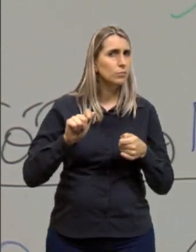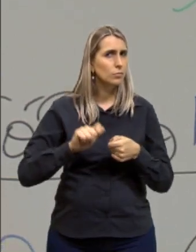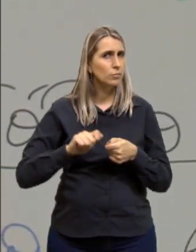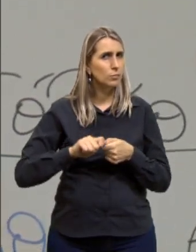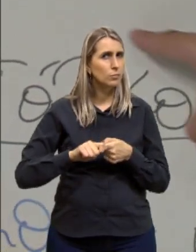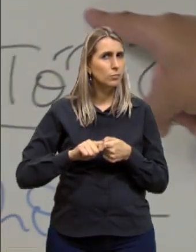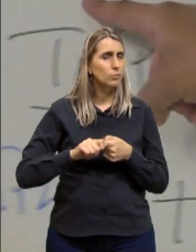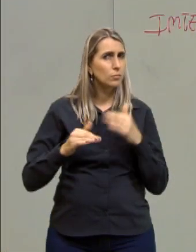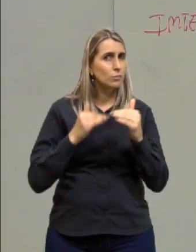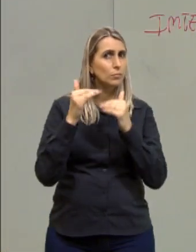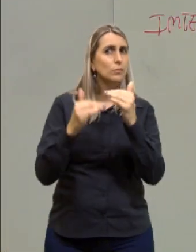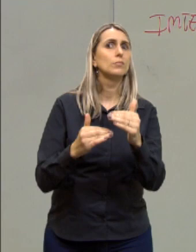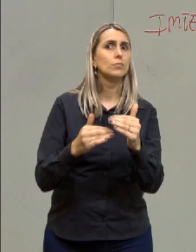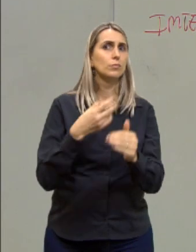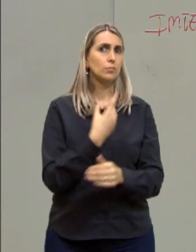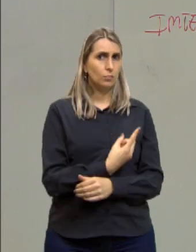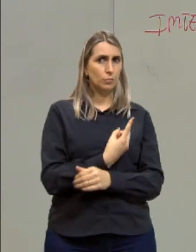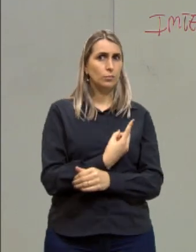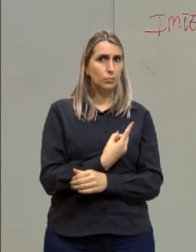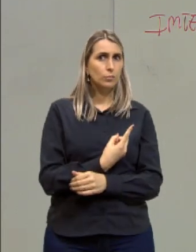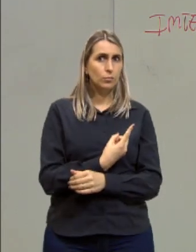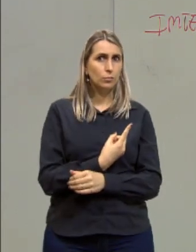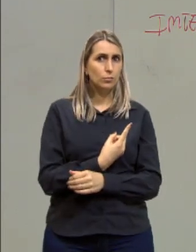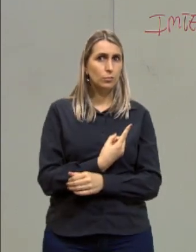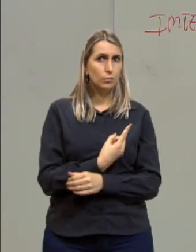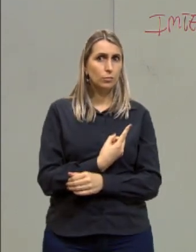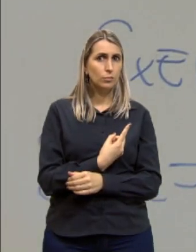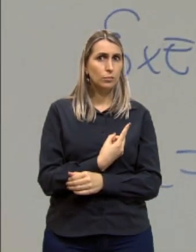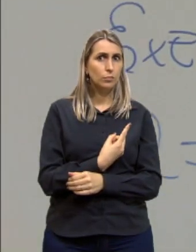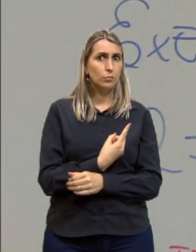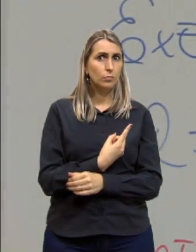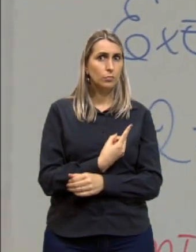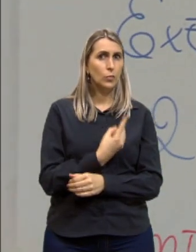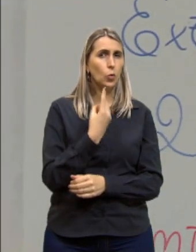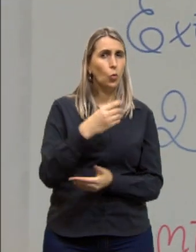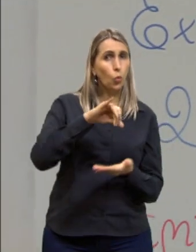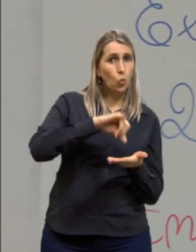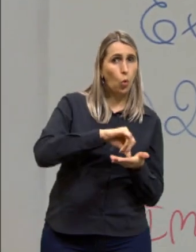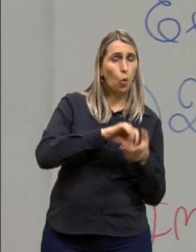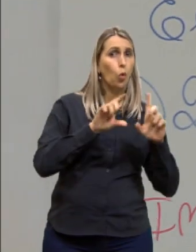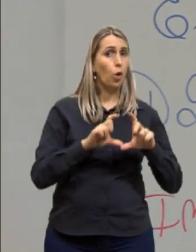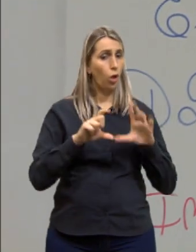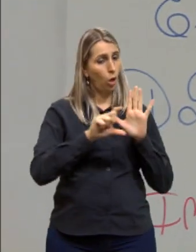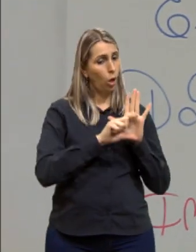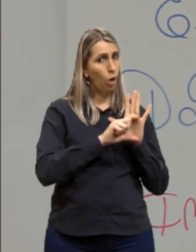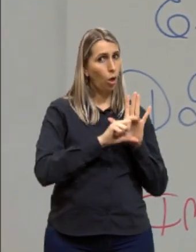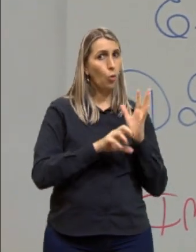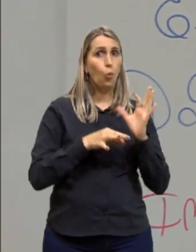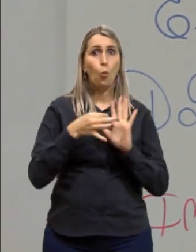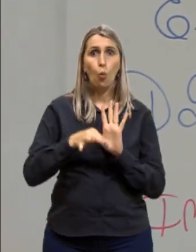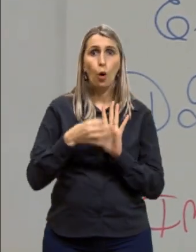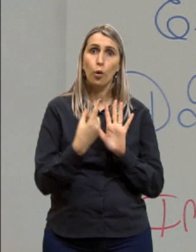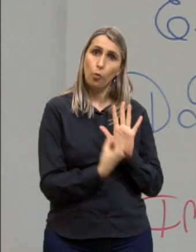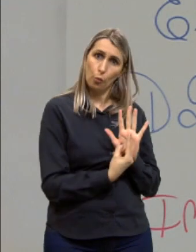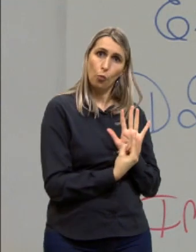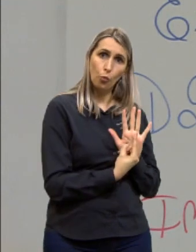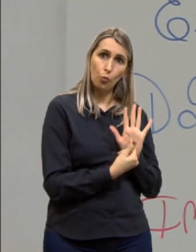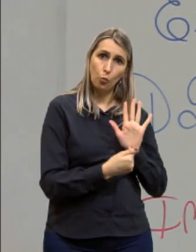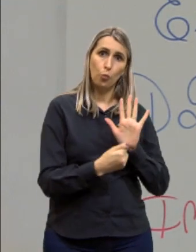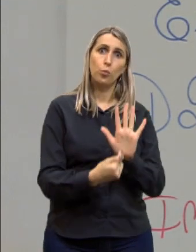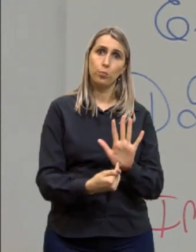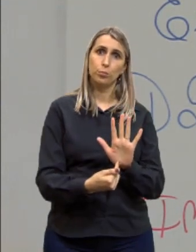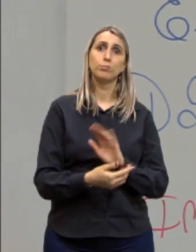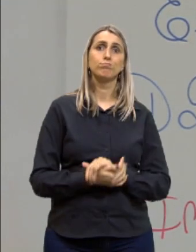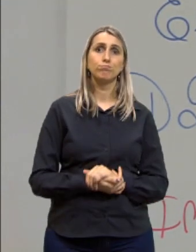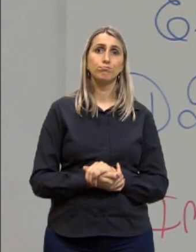Eu vou para o meu desenvolvimento 1 e aí eu levanto o núcleo desse parágrafo, que vai ser o argumento 1 que eu coloquei aqui, ó.